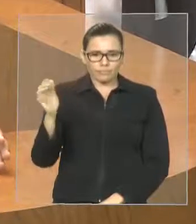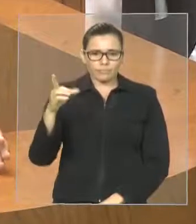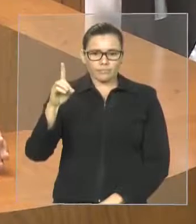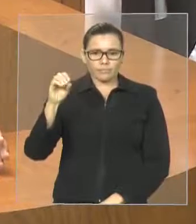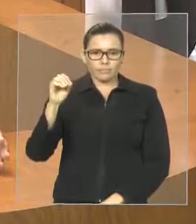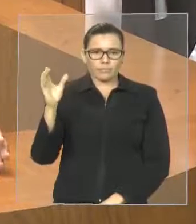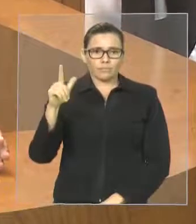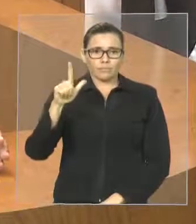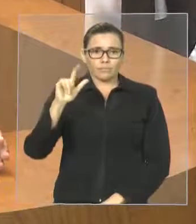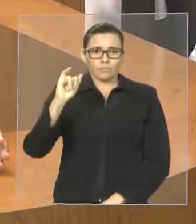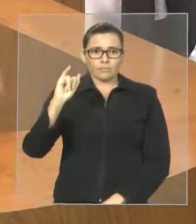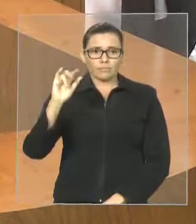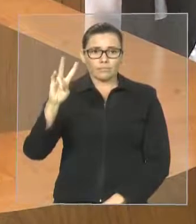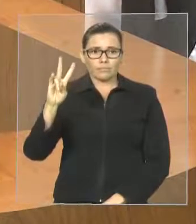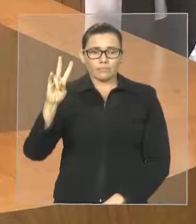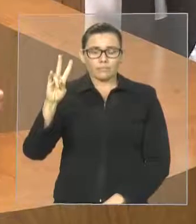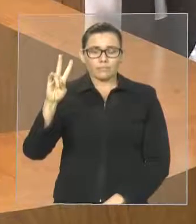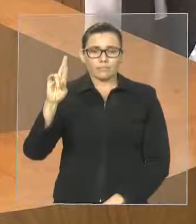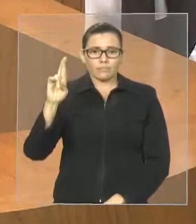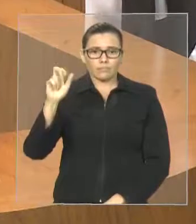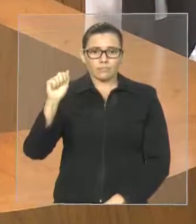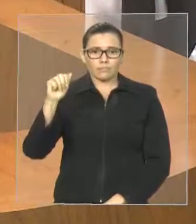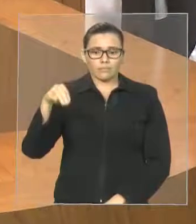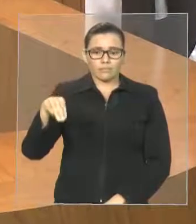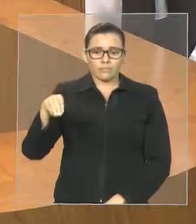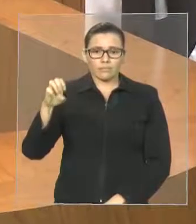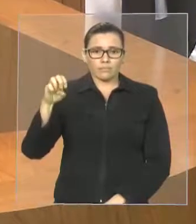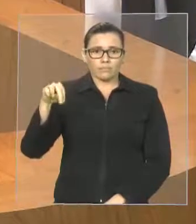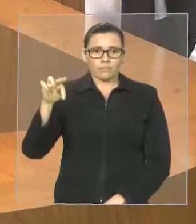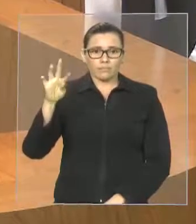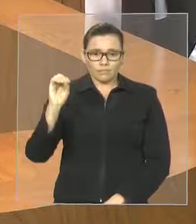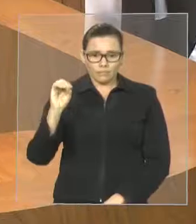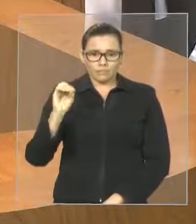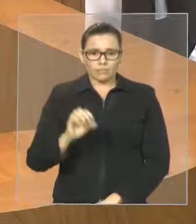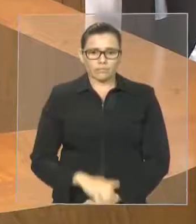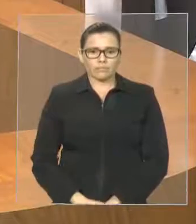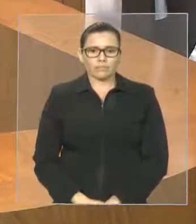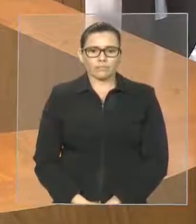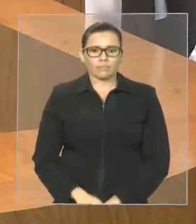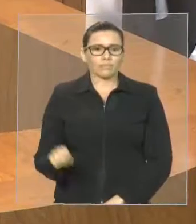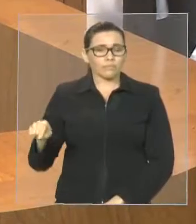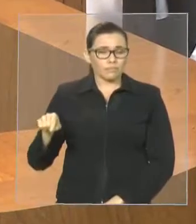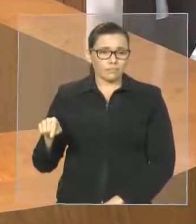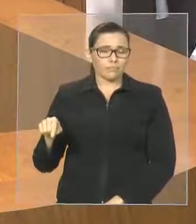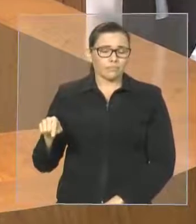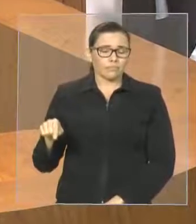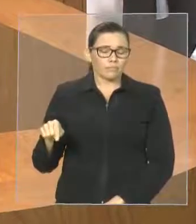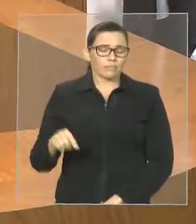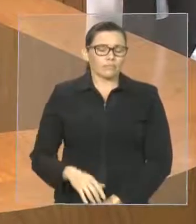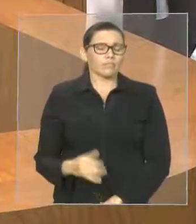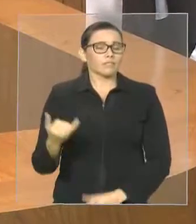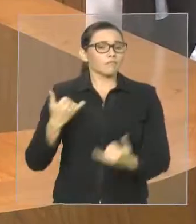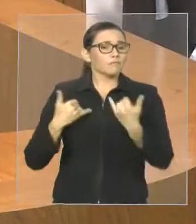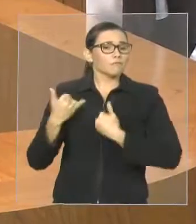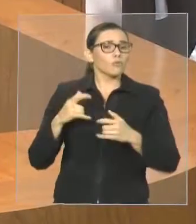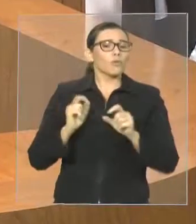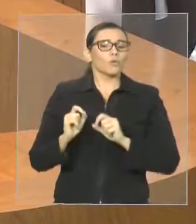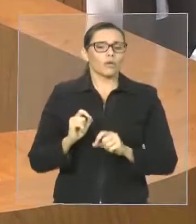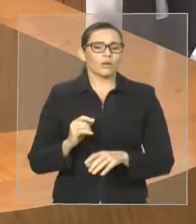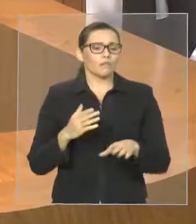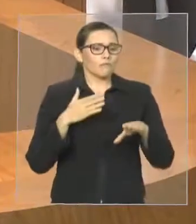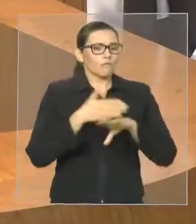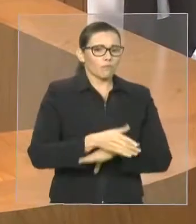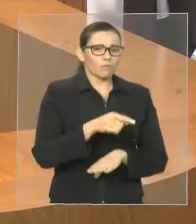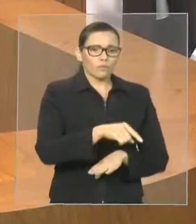com o secretário. E foi falar com os professores do movimento grevista. As péssimas condições da sua